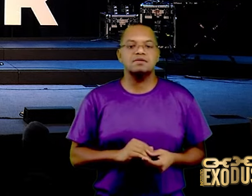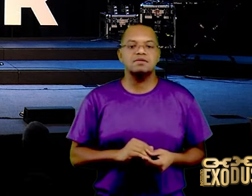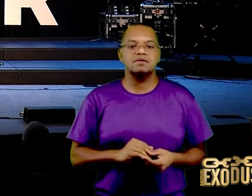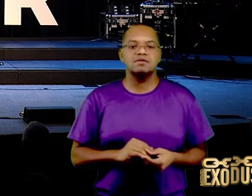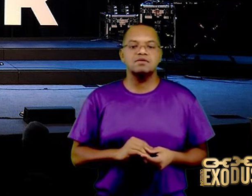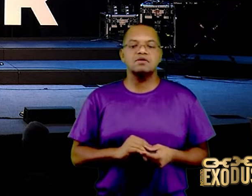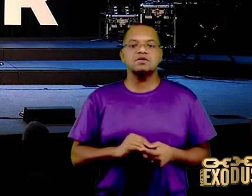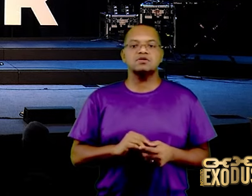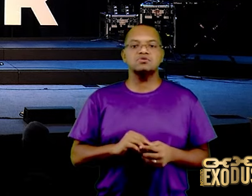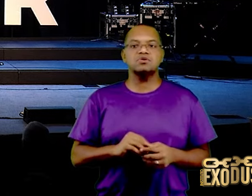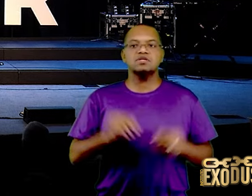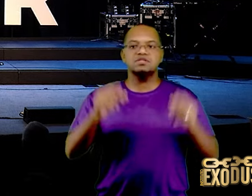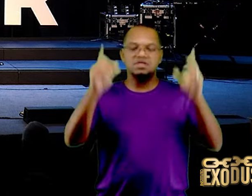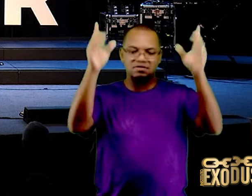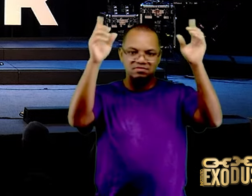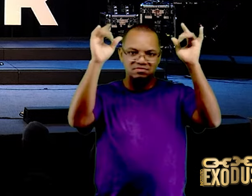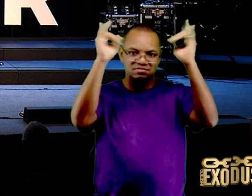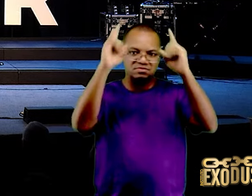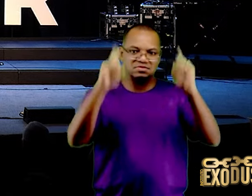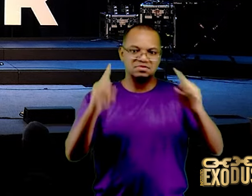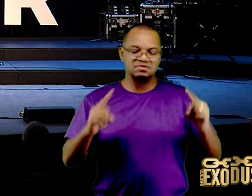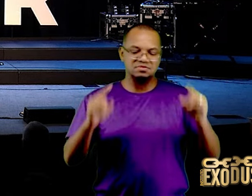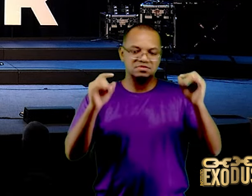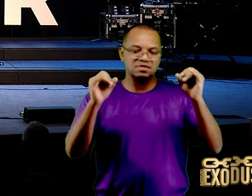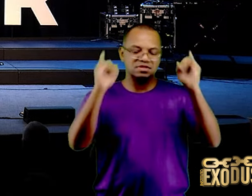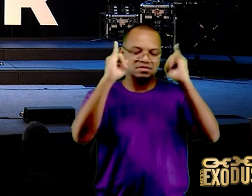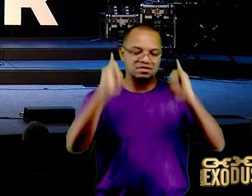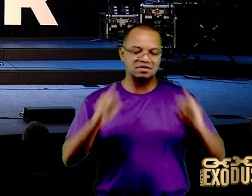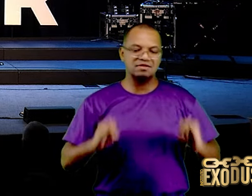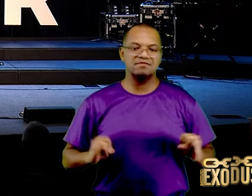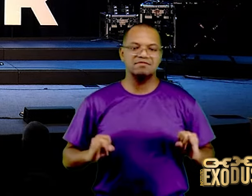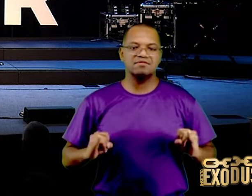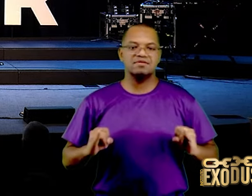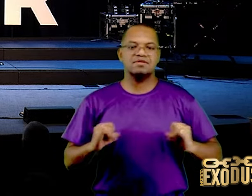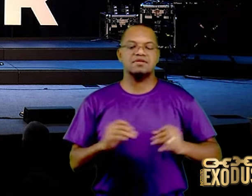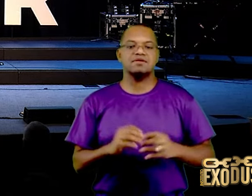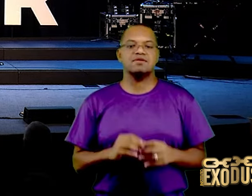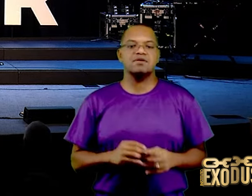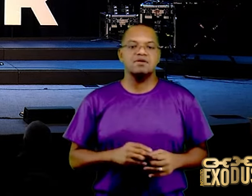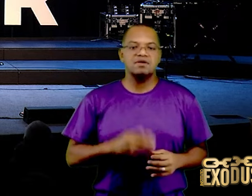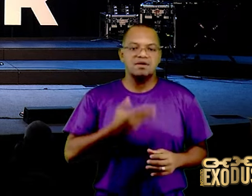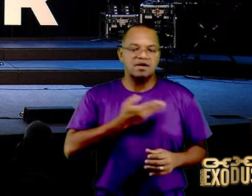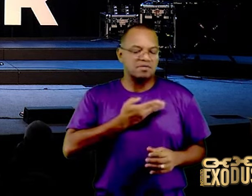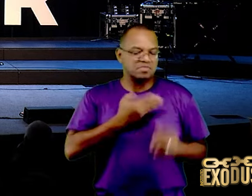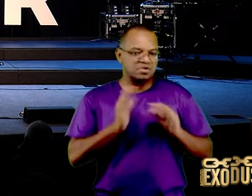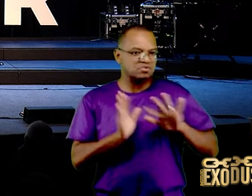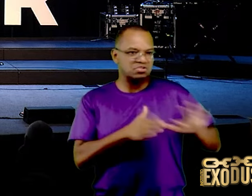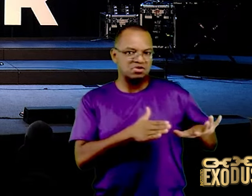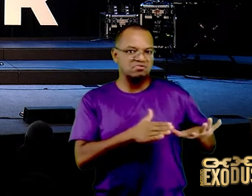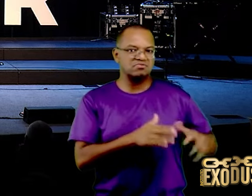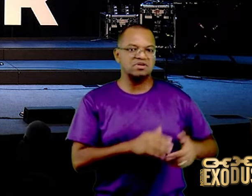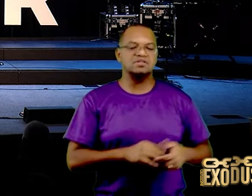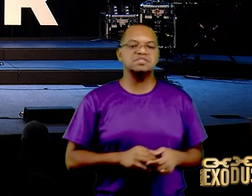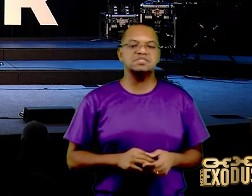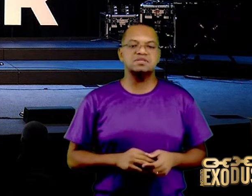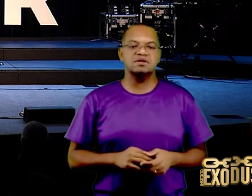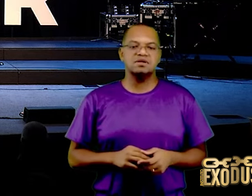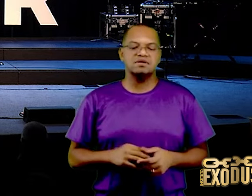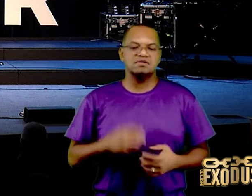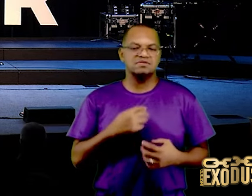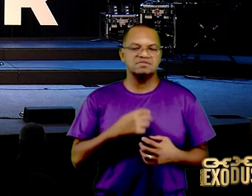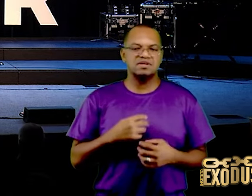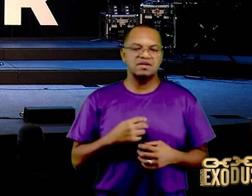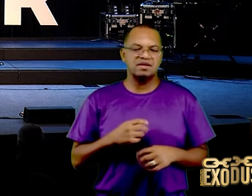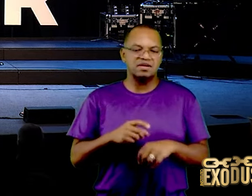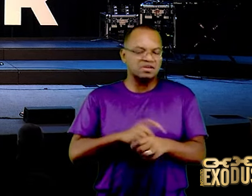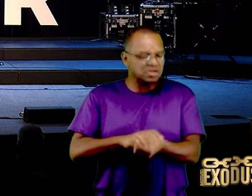idolatria, a feitiçaria, inimizades, iras, pelejas, dissensões, eresias, invejas,